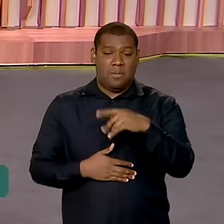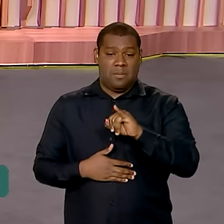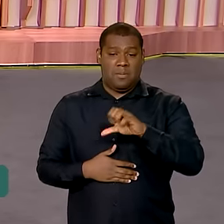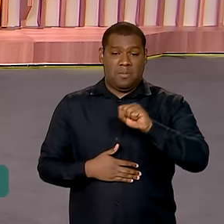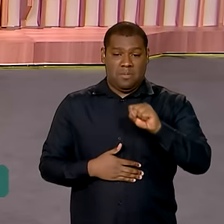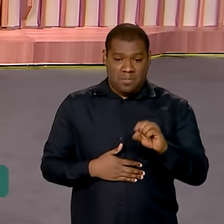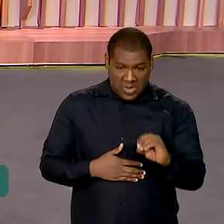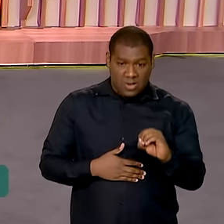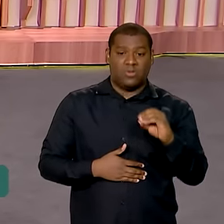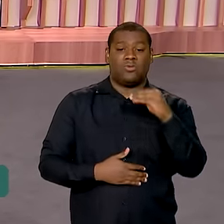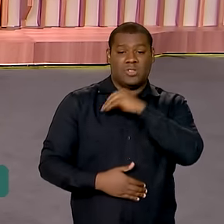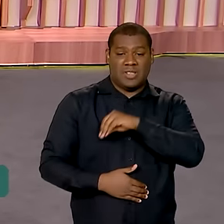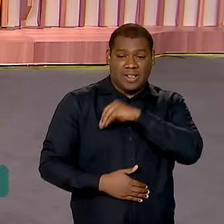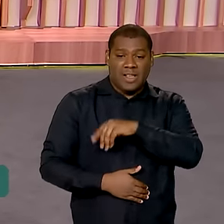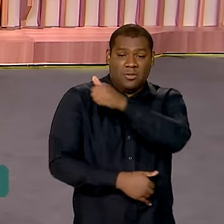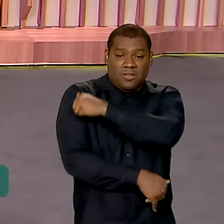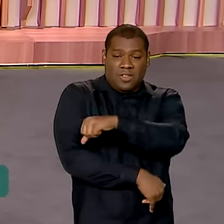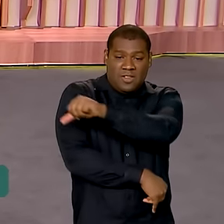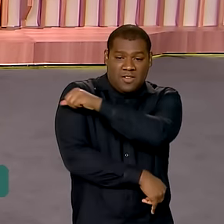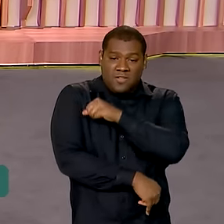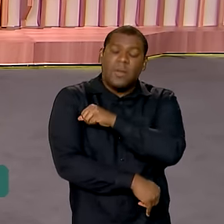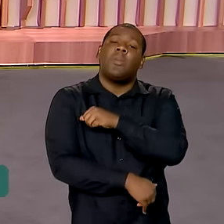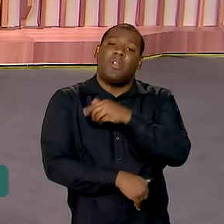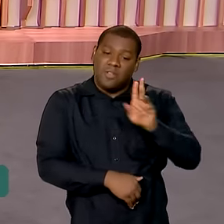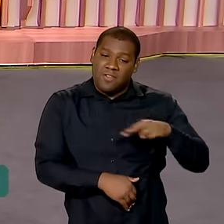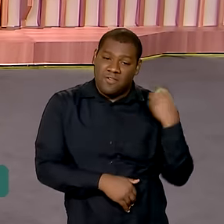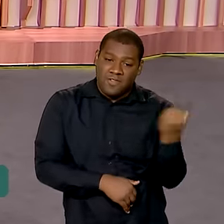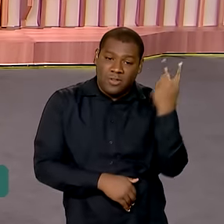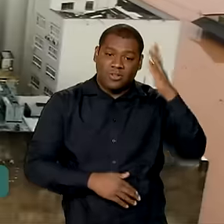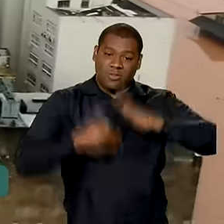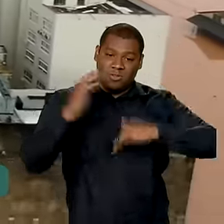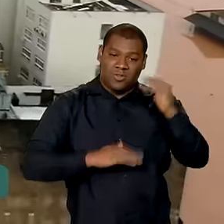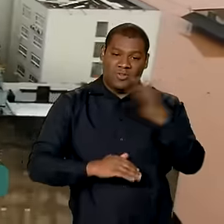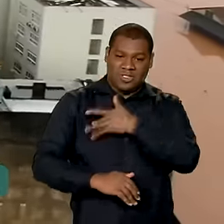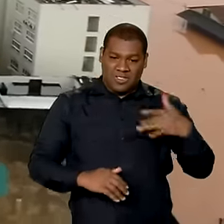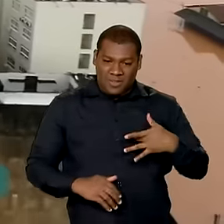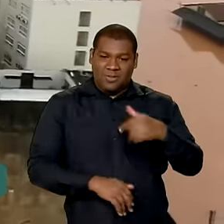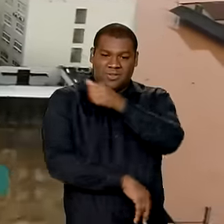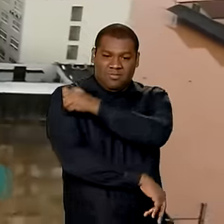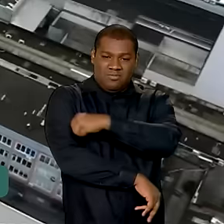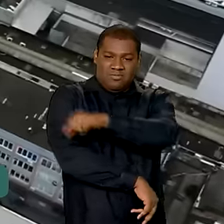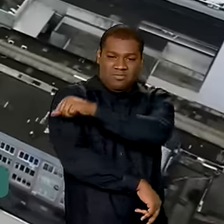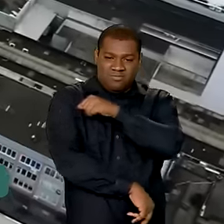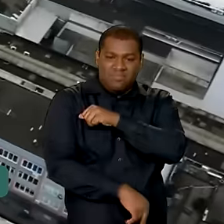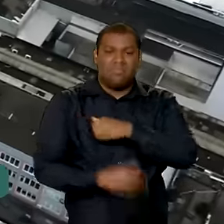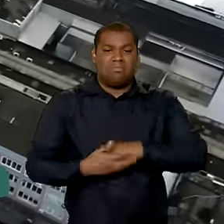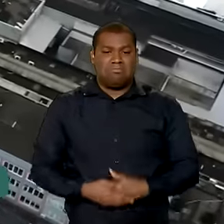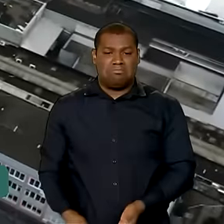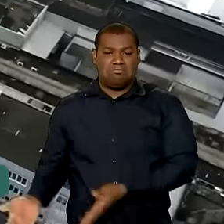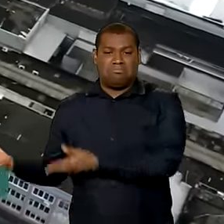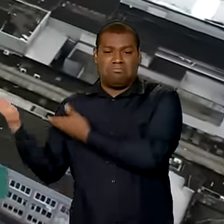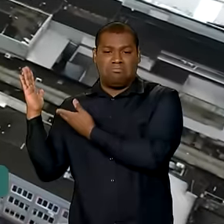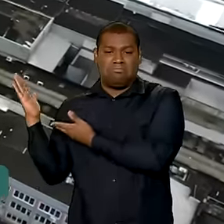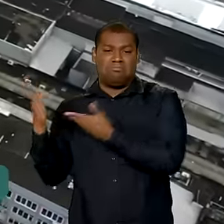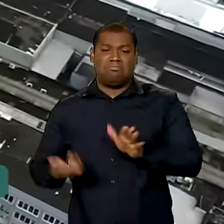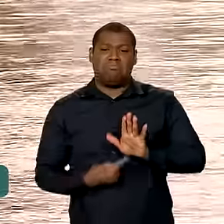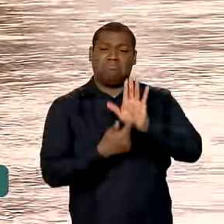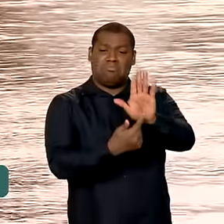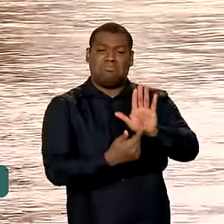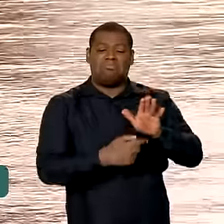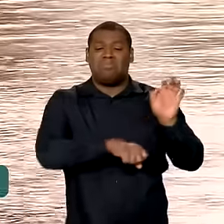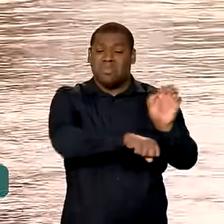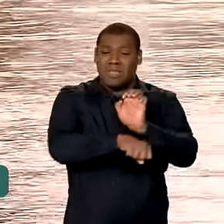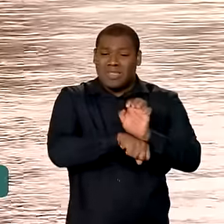trouxe valorização do papel desses profissionais da saúde. As imagens são impressionantes. Um